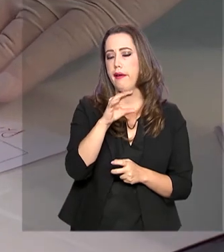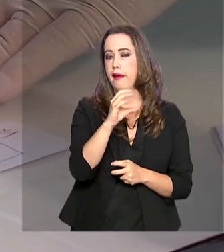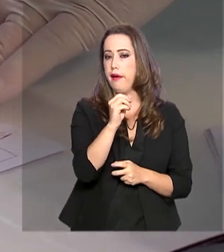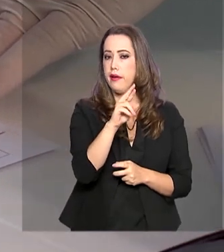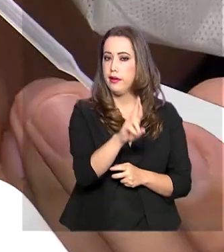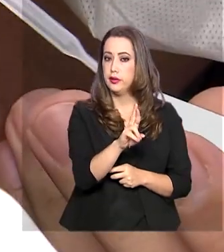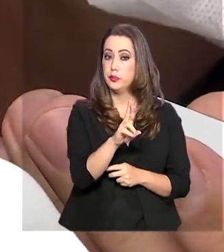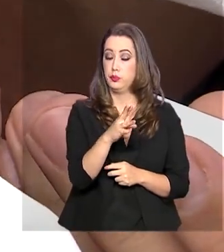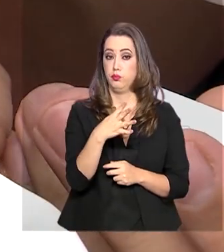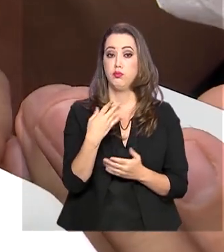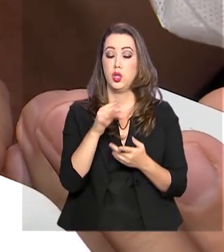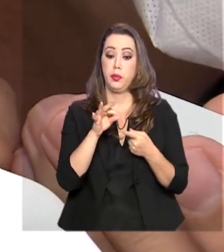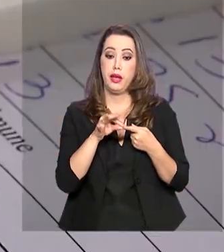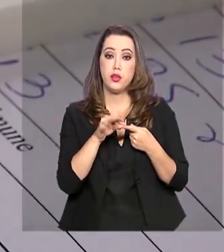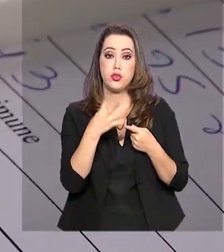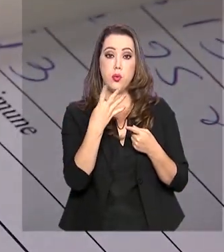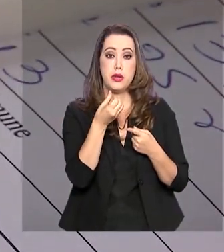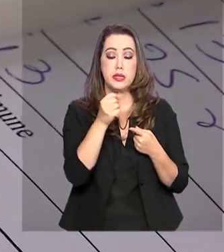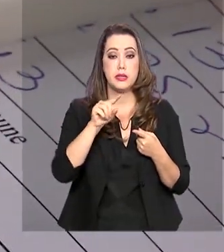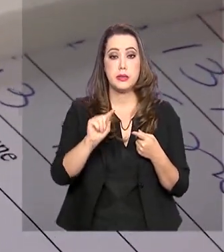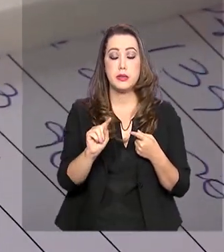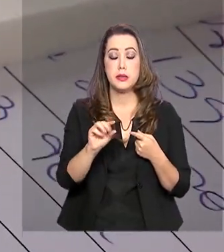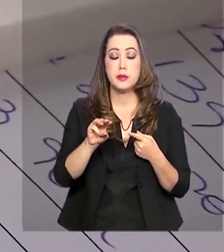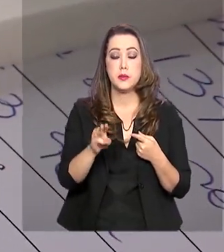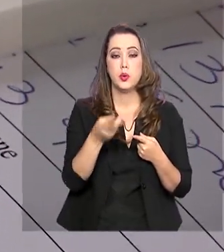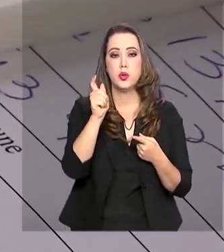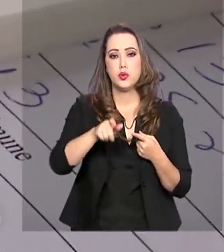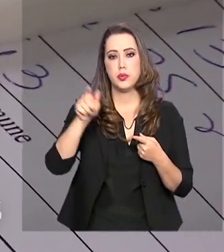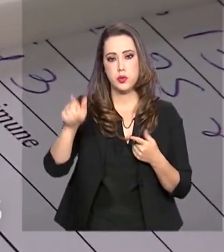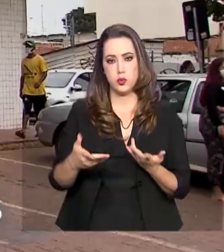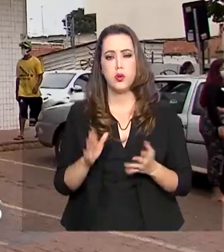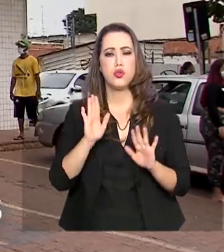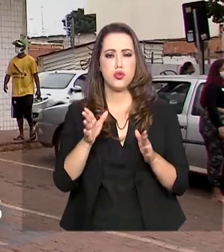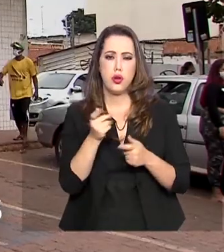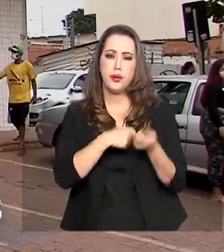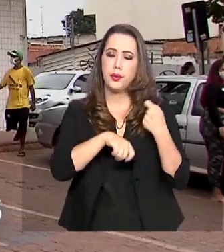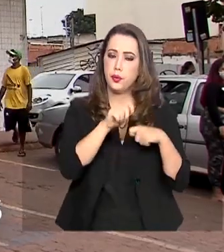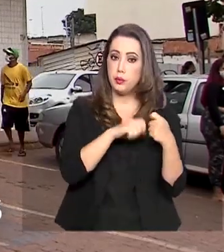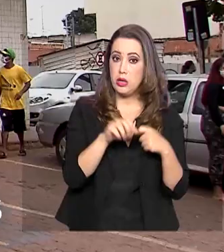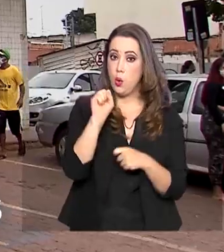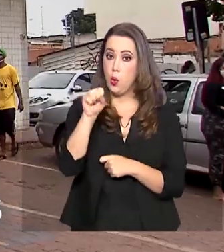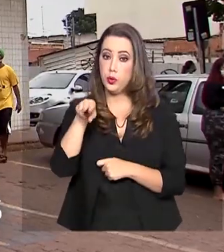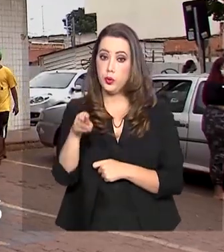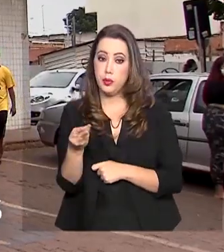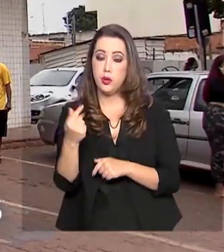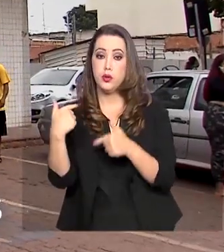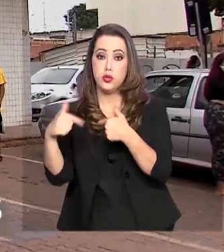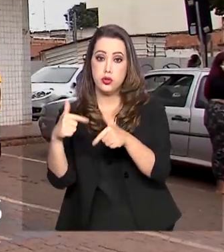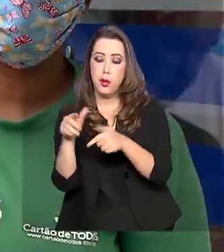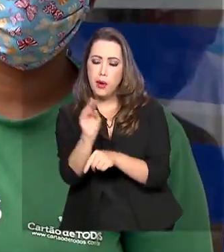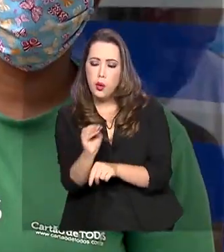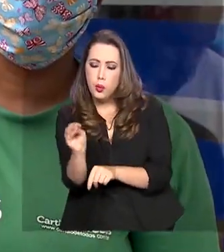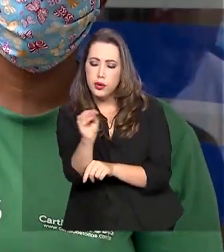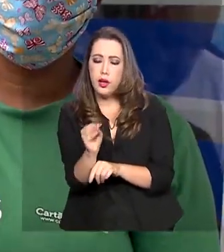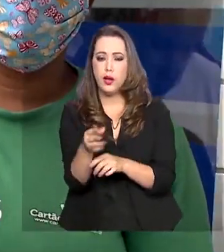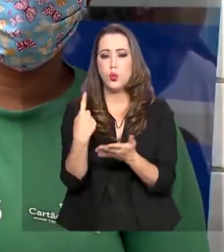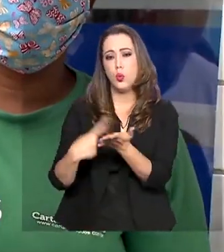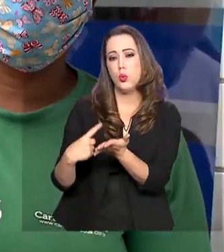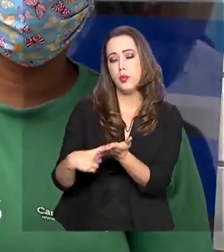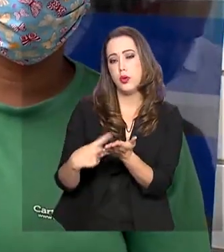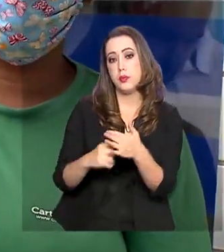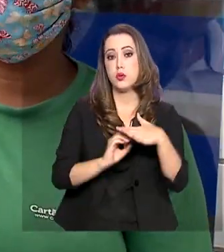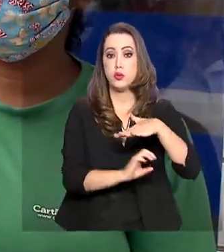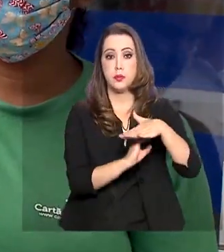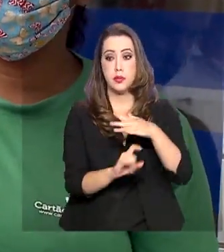Na economia, 8 milhões de empregos já foram preservados com acordos entre patrões e empregados e mais de 50